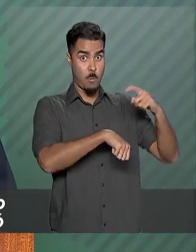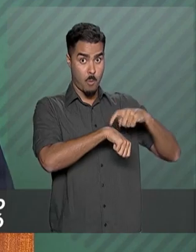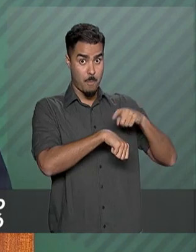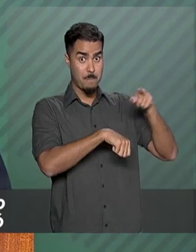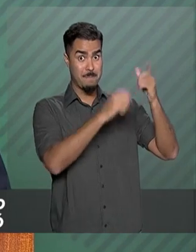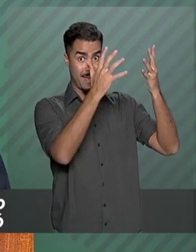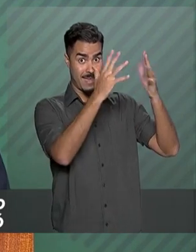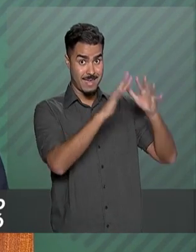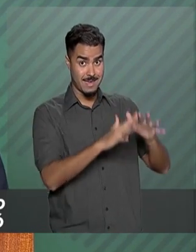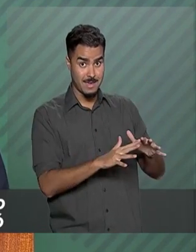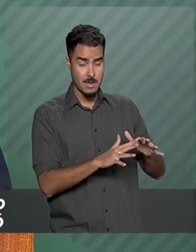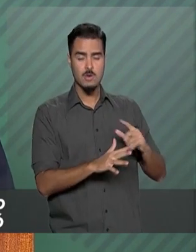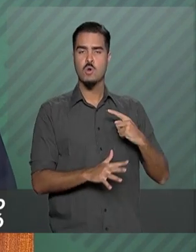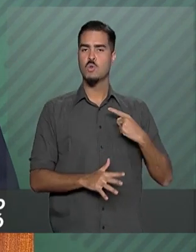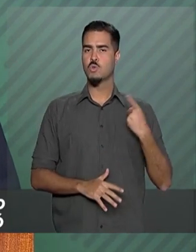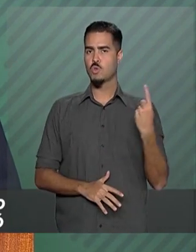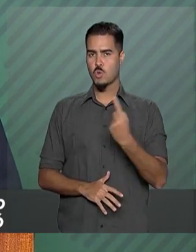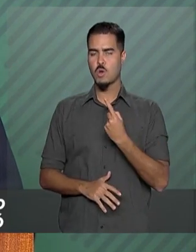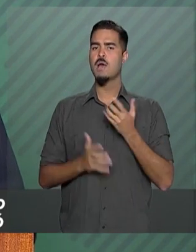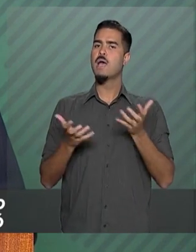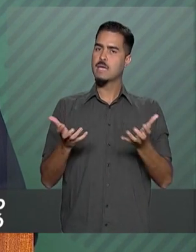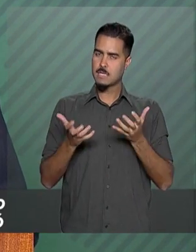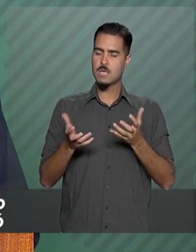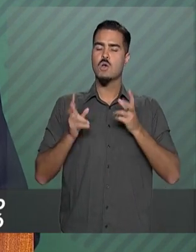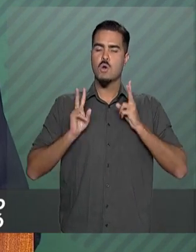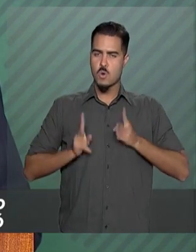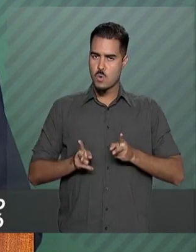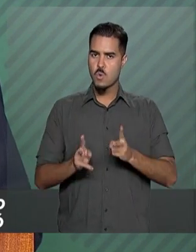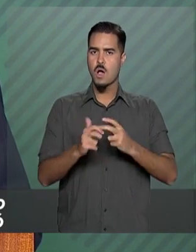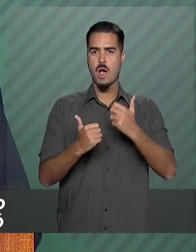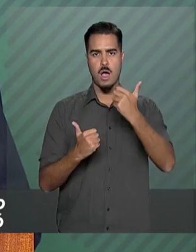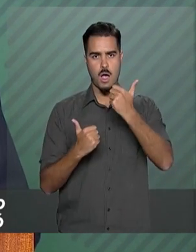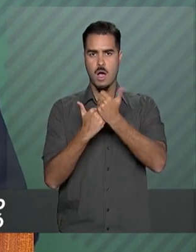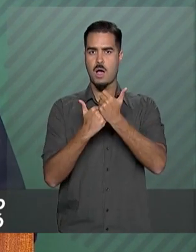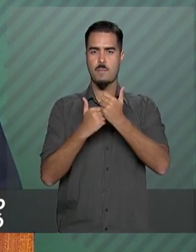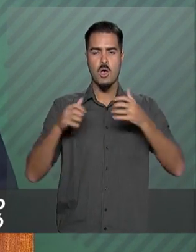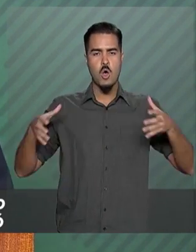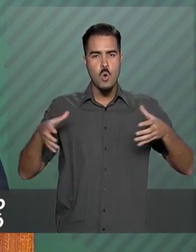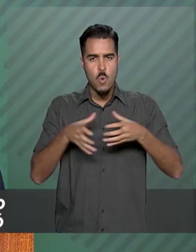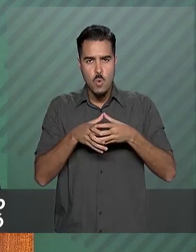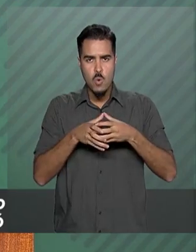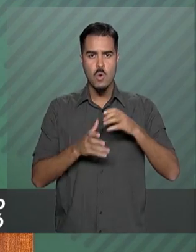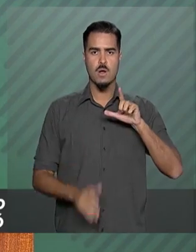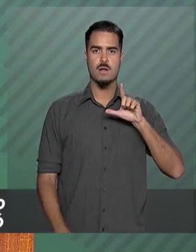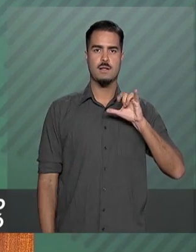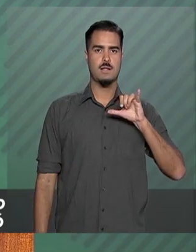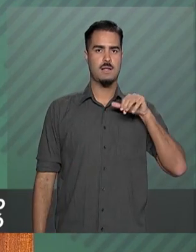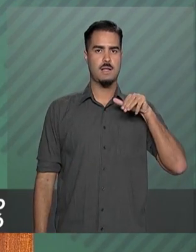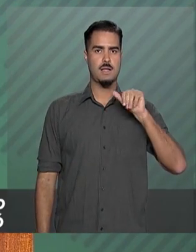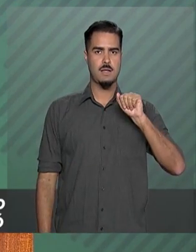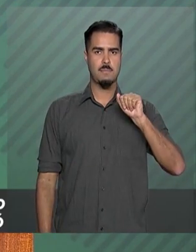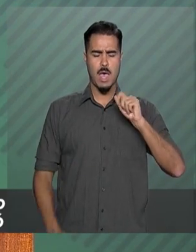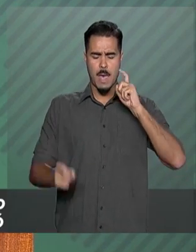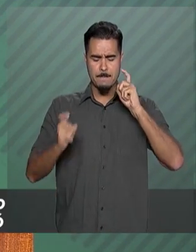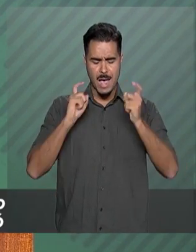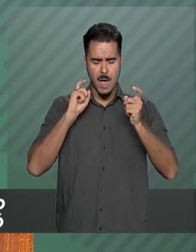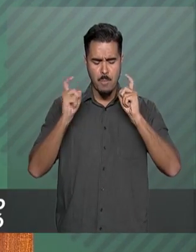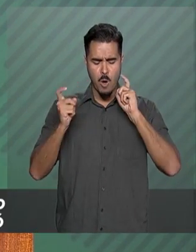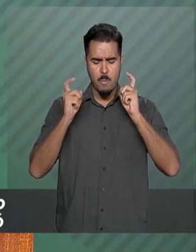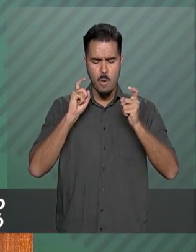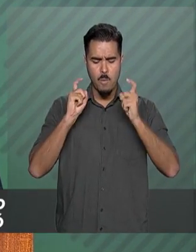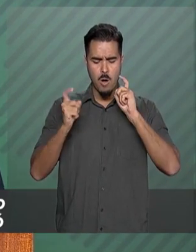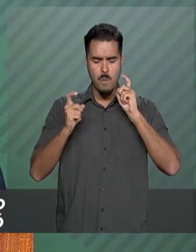queremos, continuamos apoiando todas as resoluções do Grupo de Lima para que atinjamos então